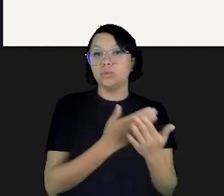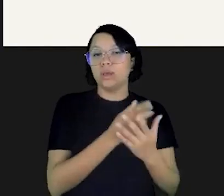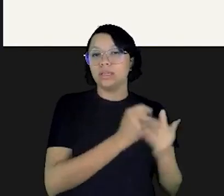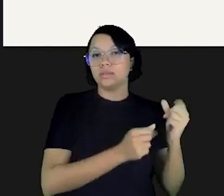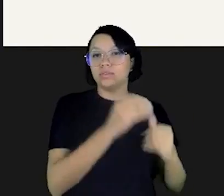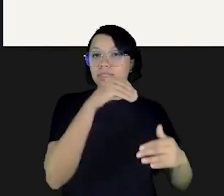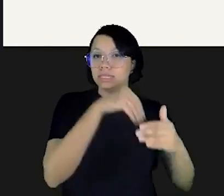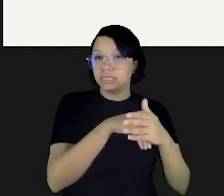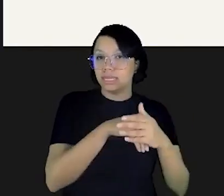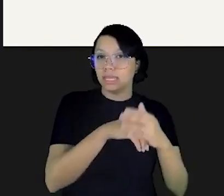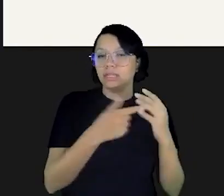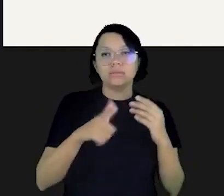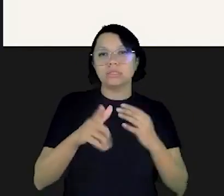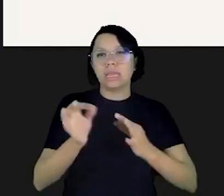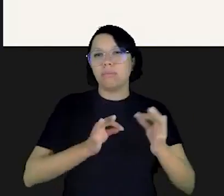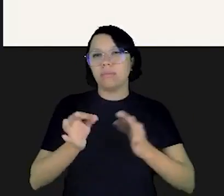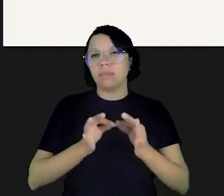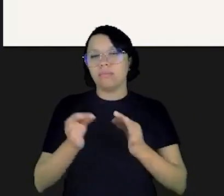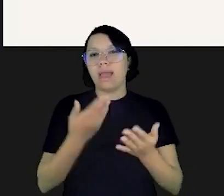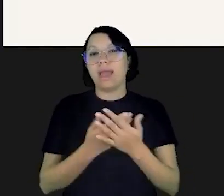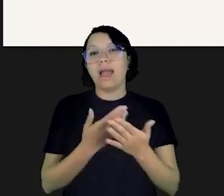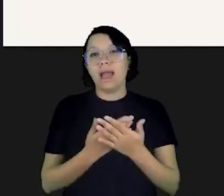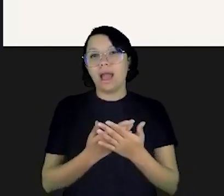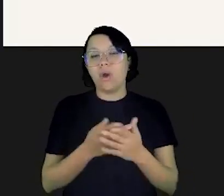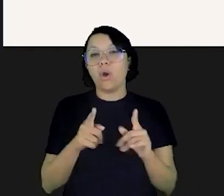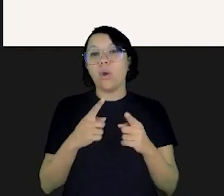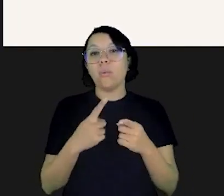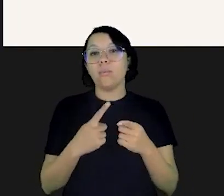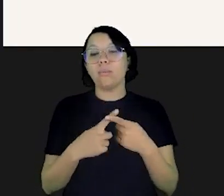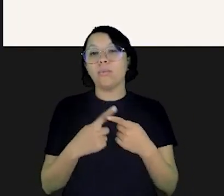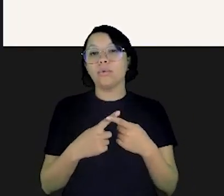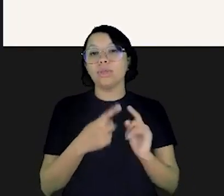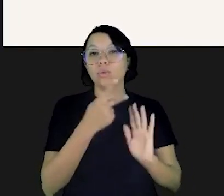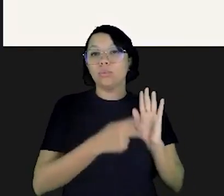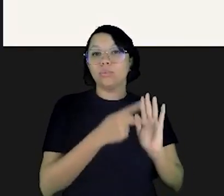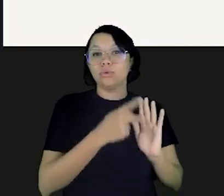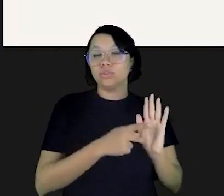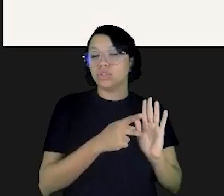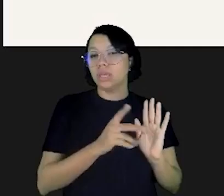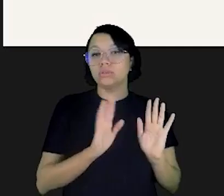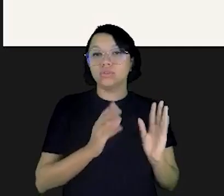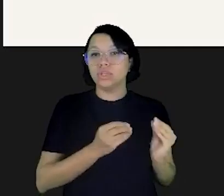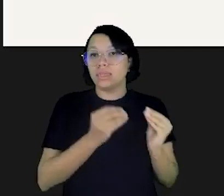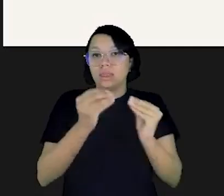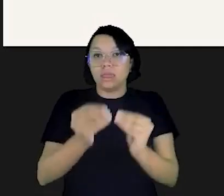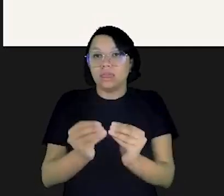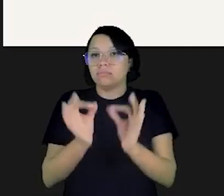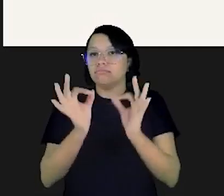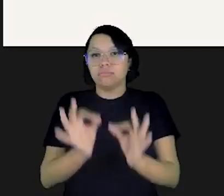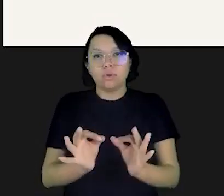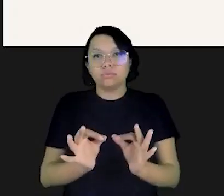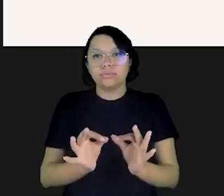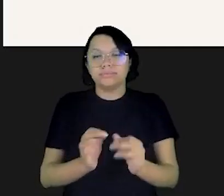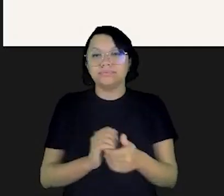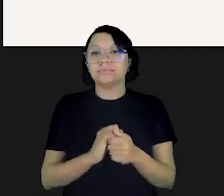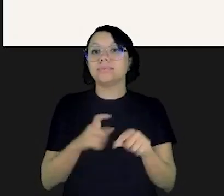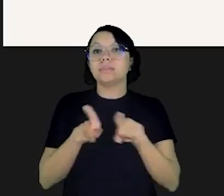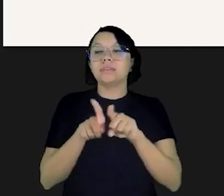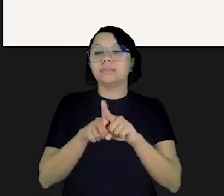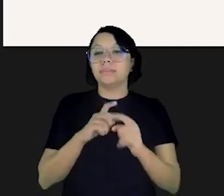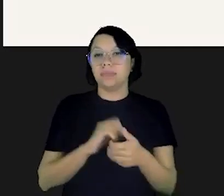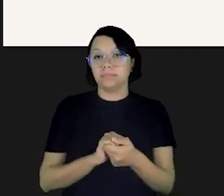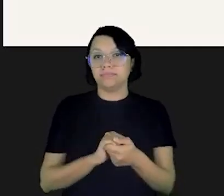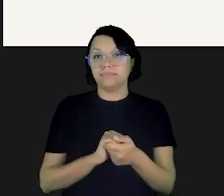história e geografia com educação financeira embutida sem ele ter o trabalho de preparar a aula porque o projeto escolar já traz a aula mastigadinha